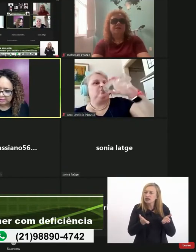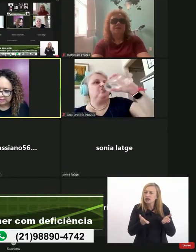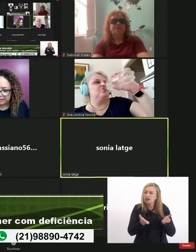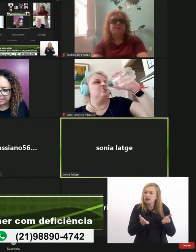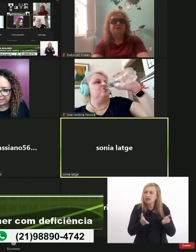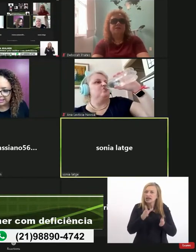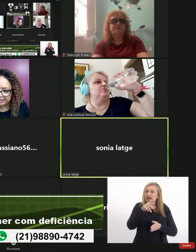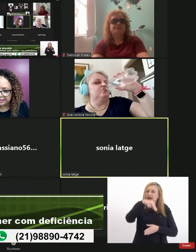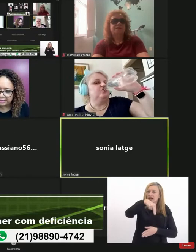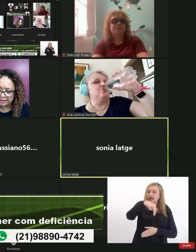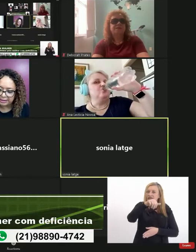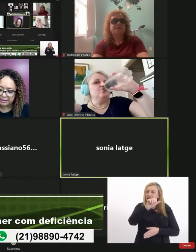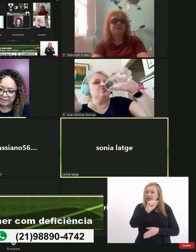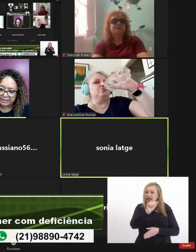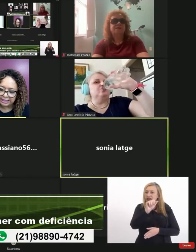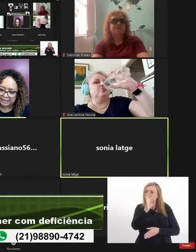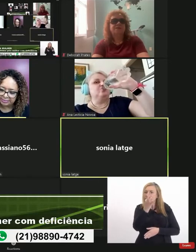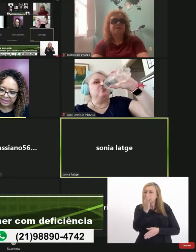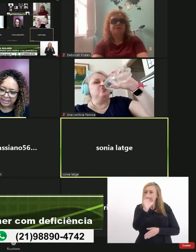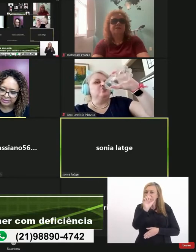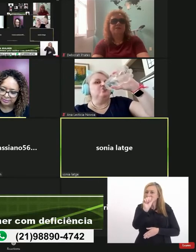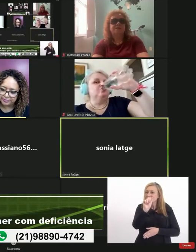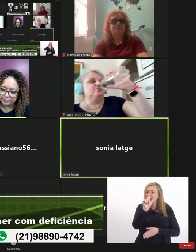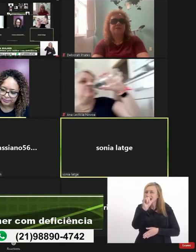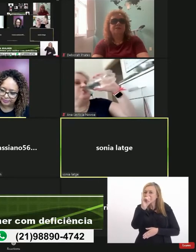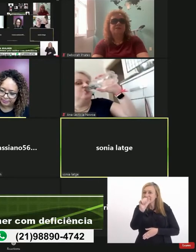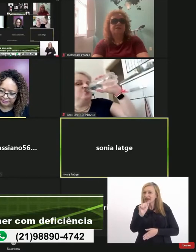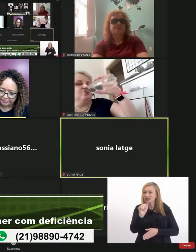Natália Natália obrigado